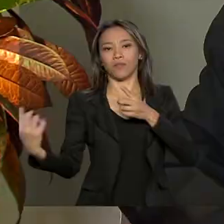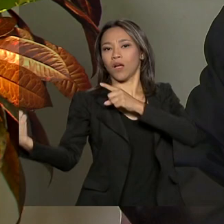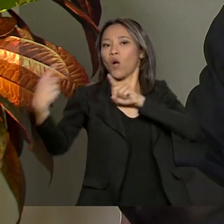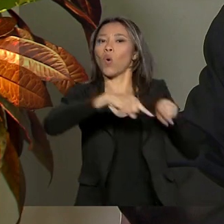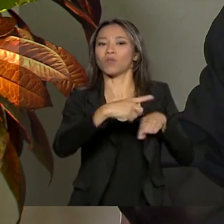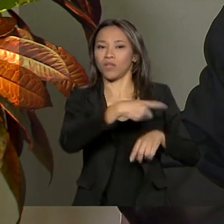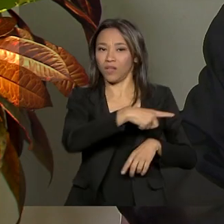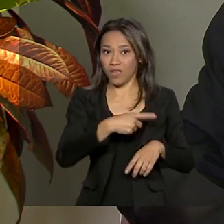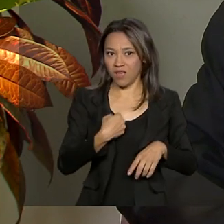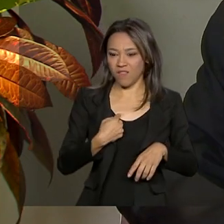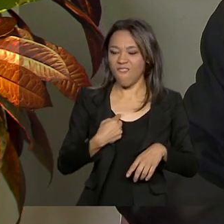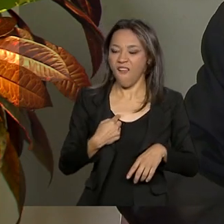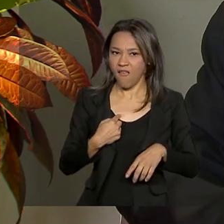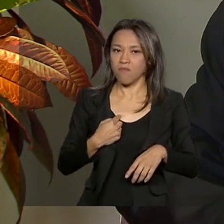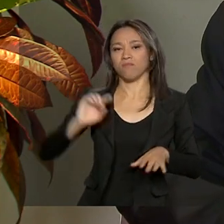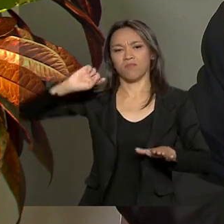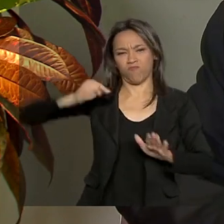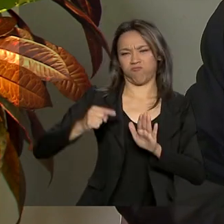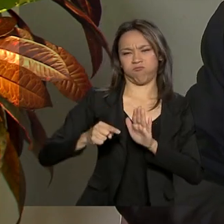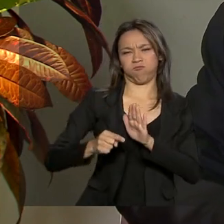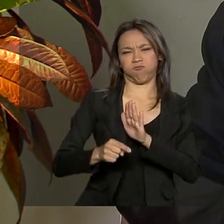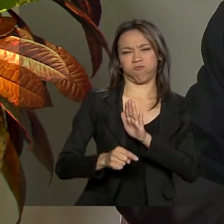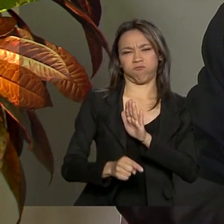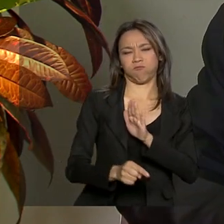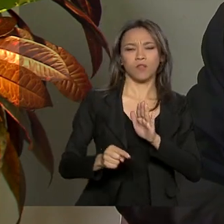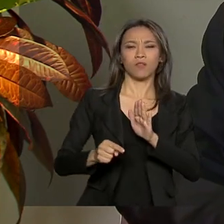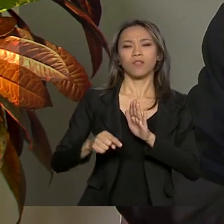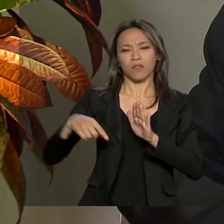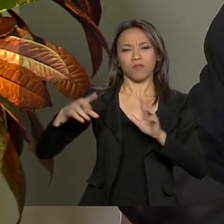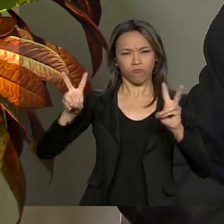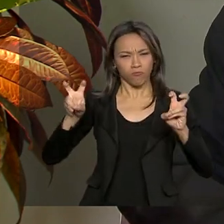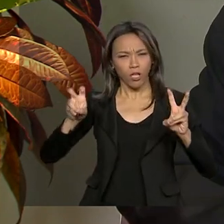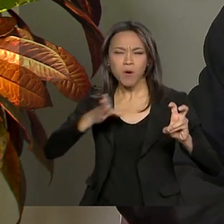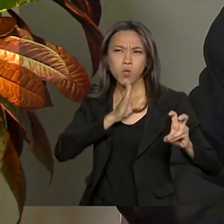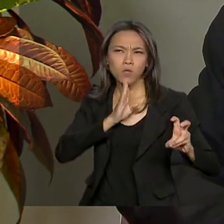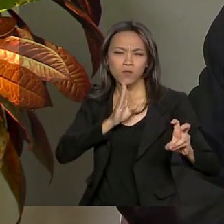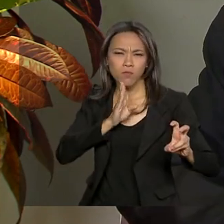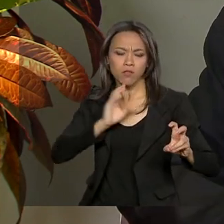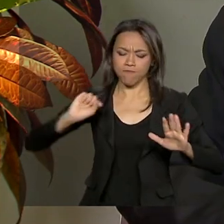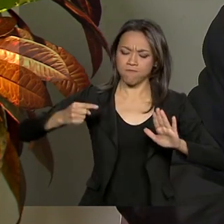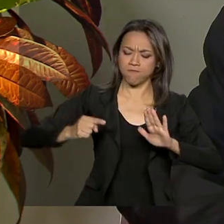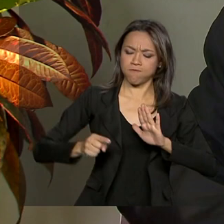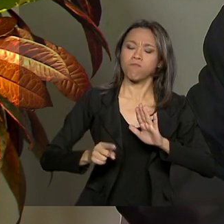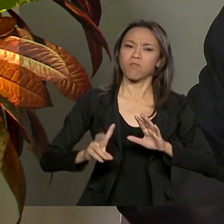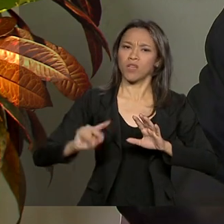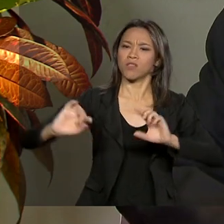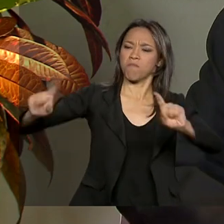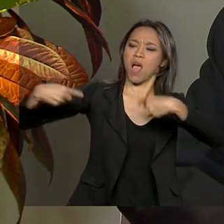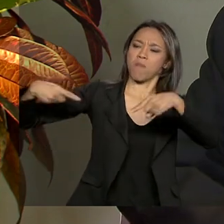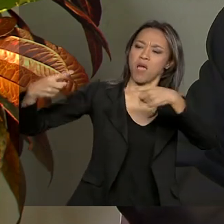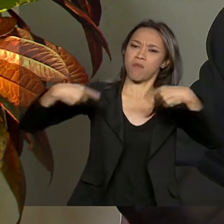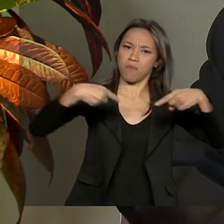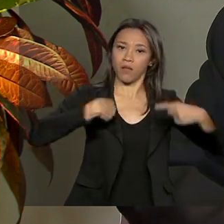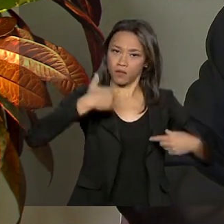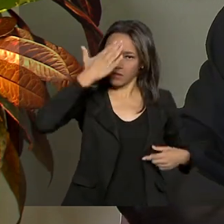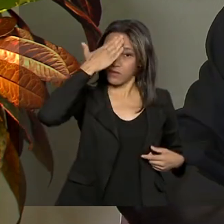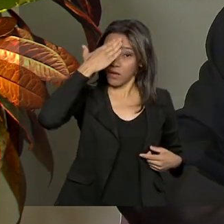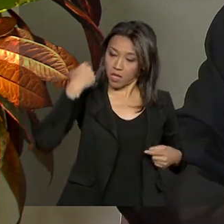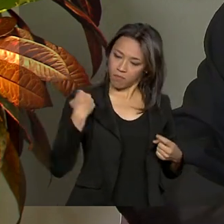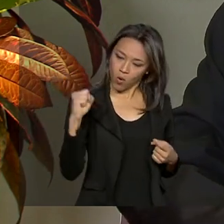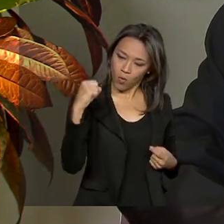aprofundar nos assuntos. Ele entrava de peito aberto, mas tinha que entrar com algum conhecimento. Porque ele sabia que ia ser massacrado. Mas